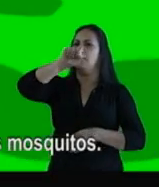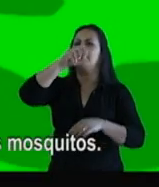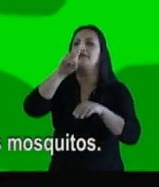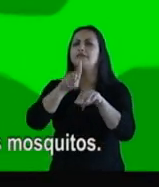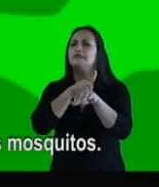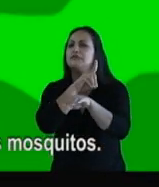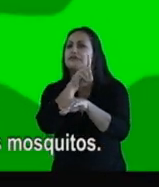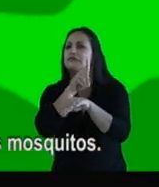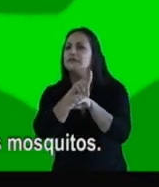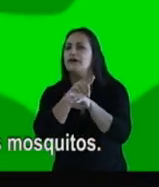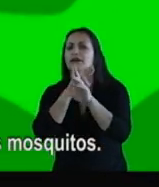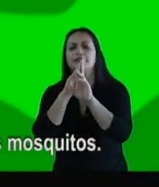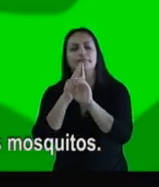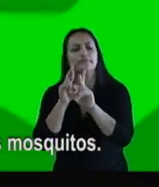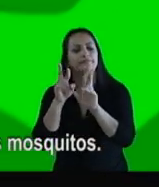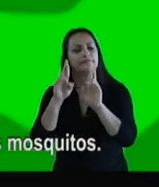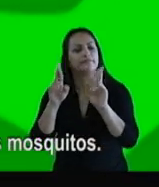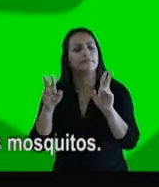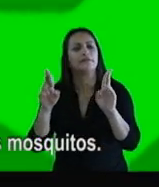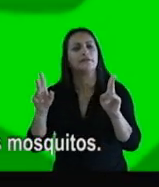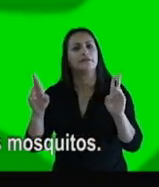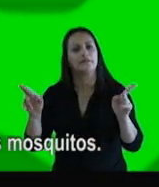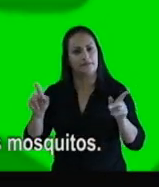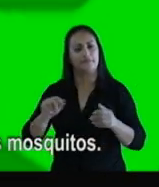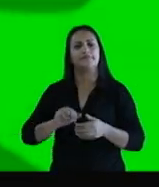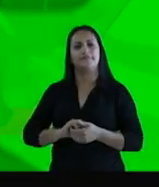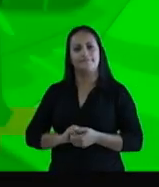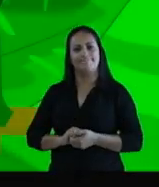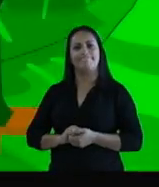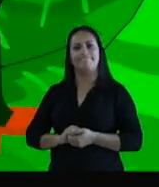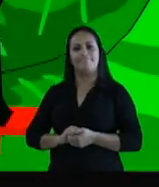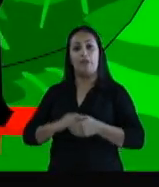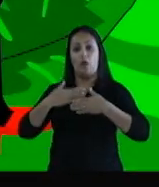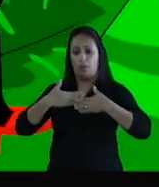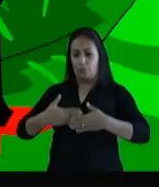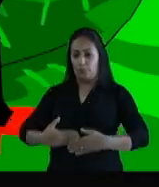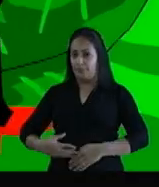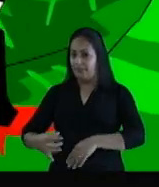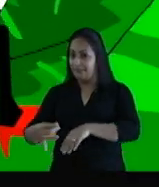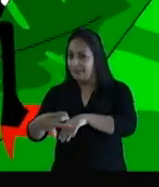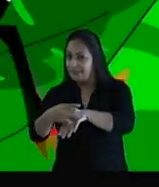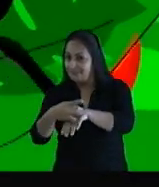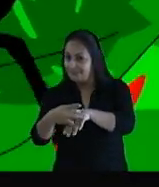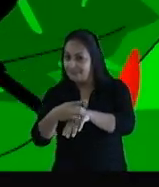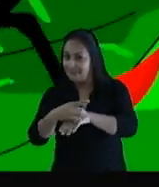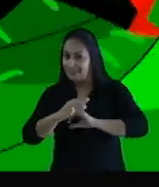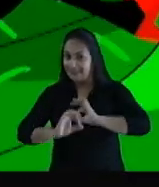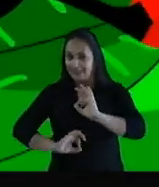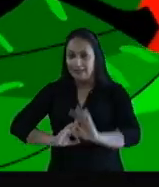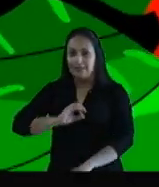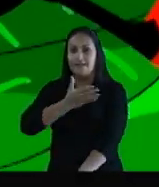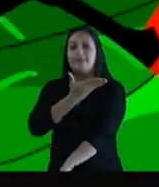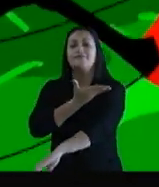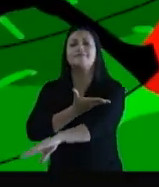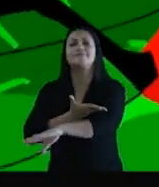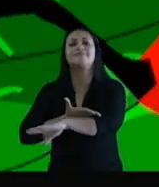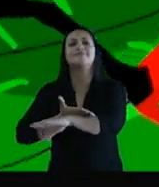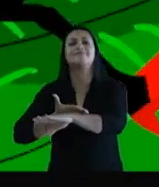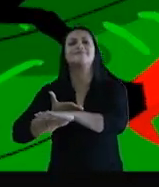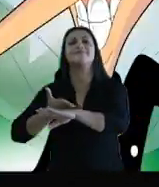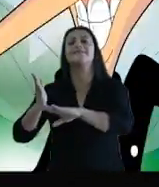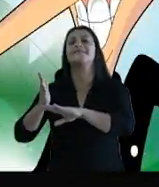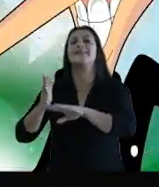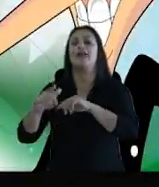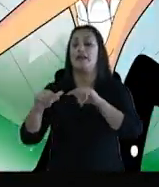EGIPTE era diferente de todos os outros mosquitos. Tinha um corpo preto, com pintas brancas,